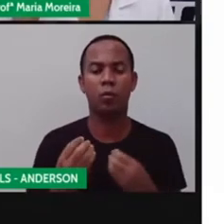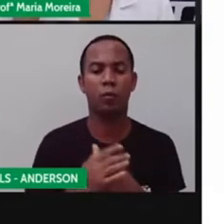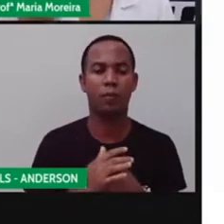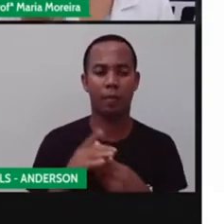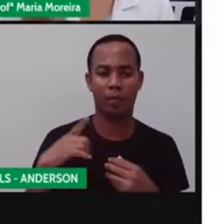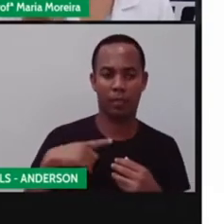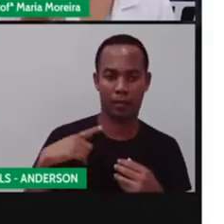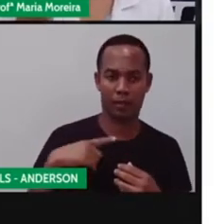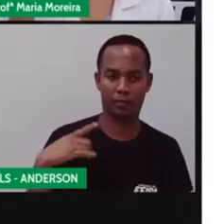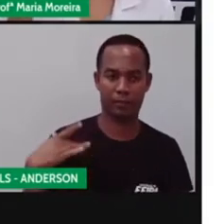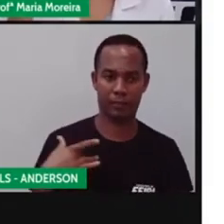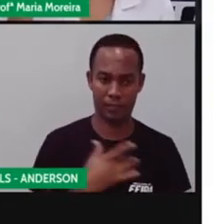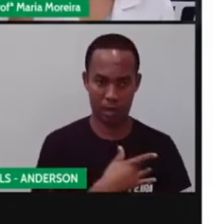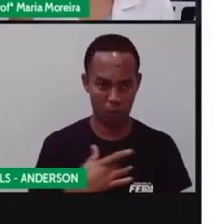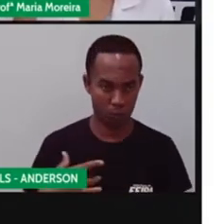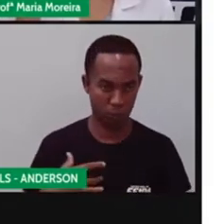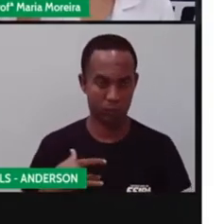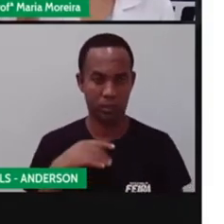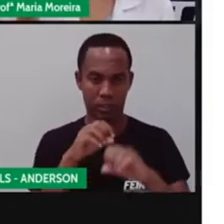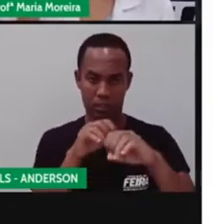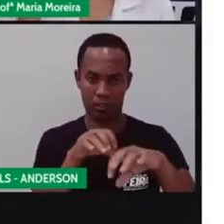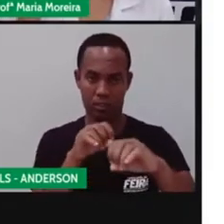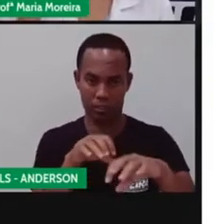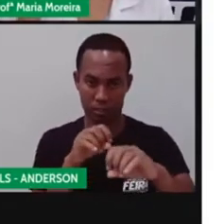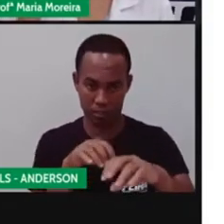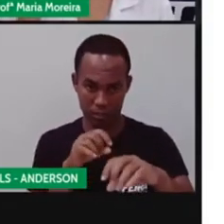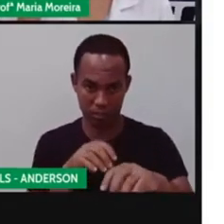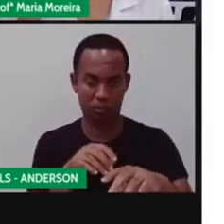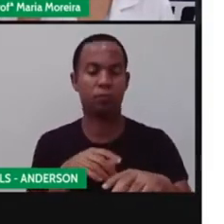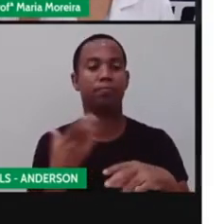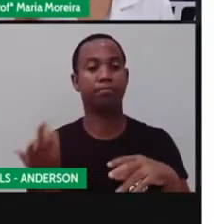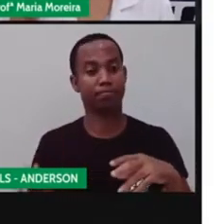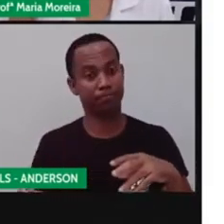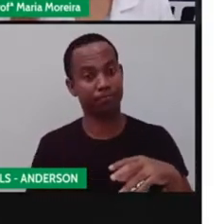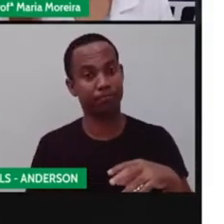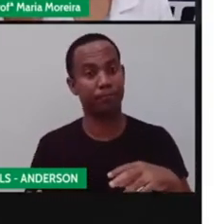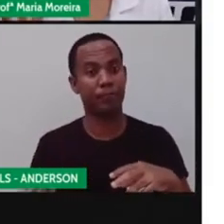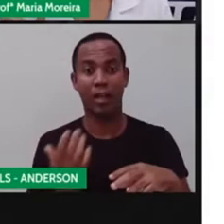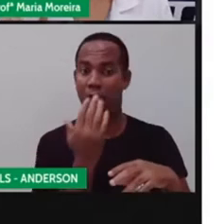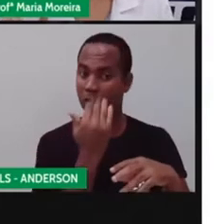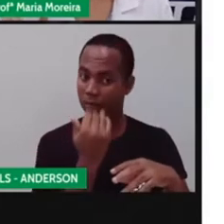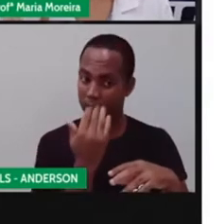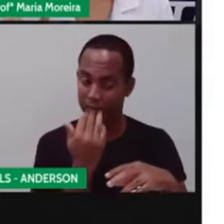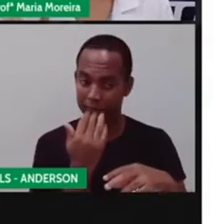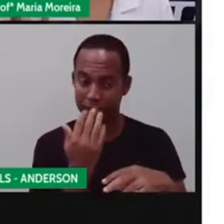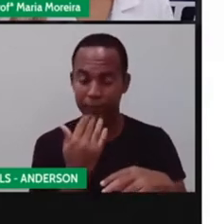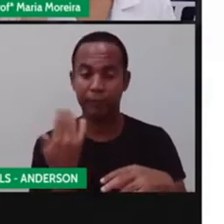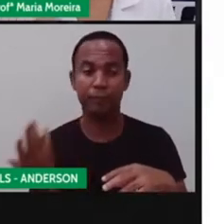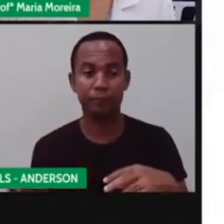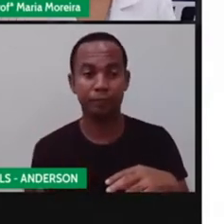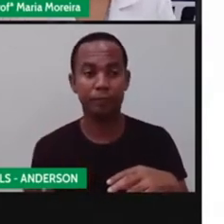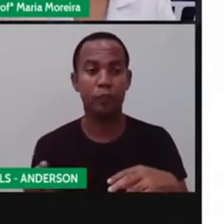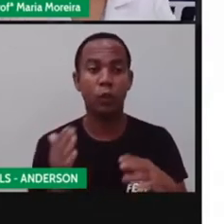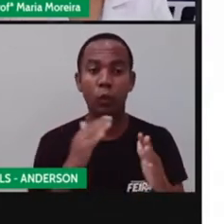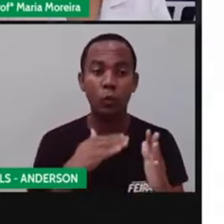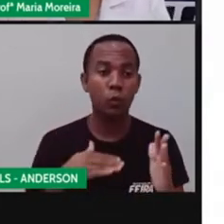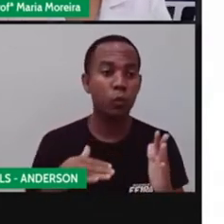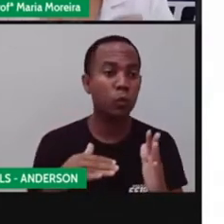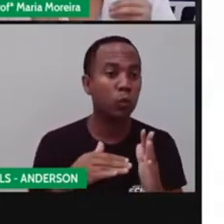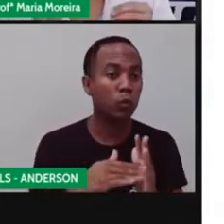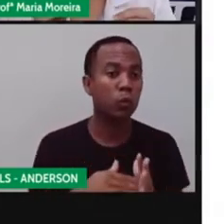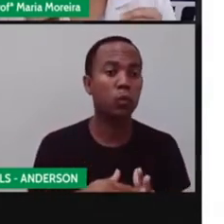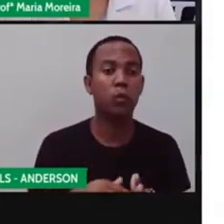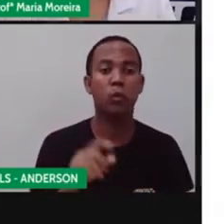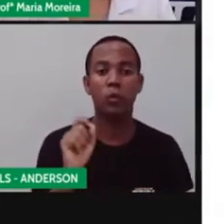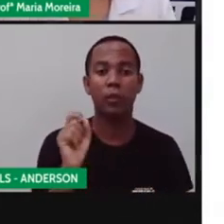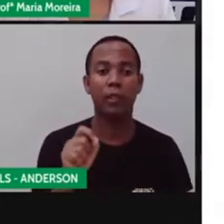Direito à saúde, a educação, que é o que vocês estão recebendo agora, a alimentação adequada, e tudo isso é o quê?